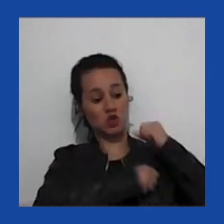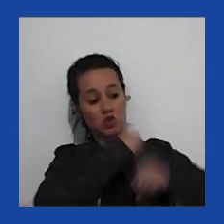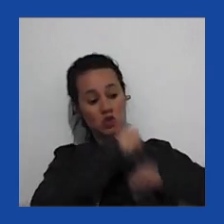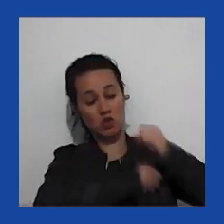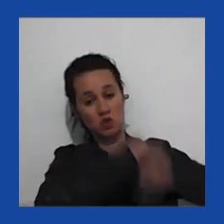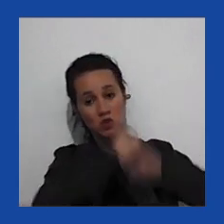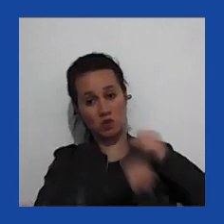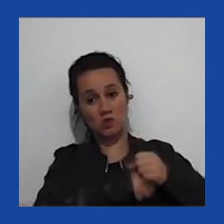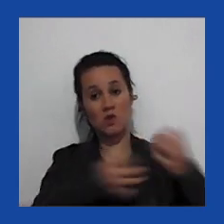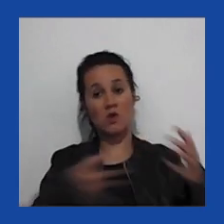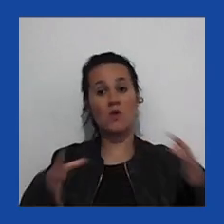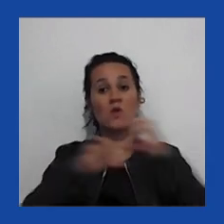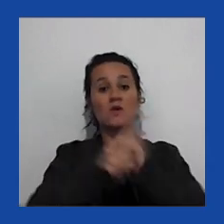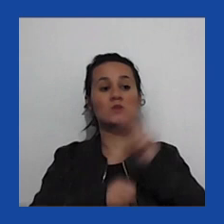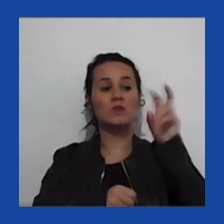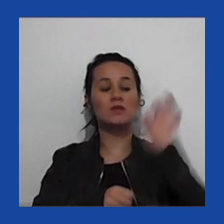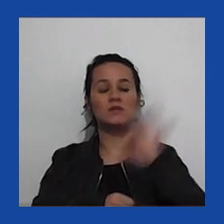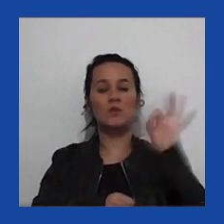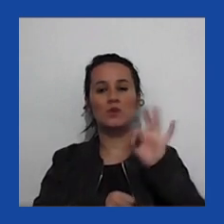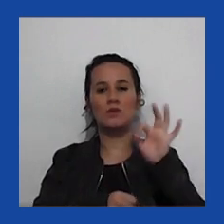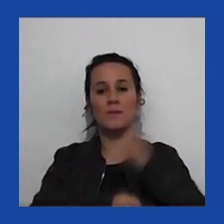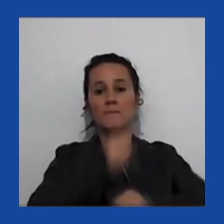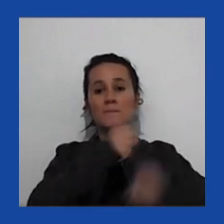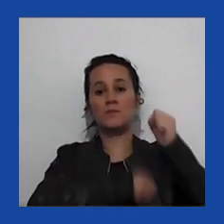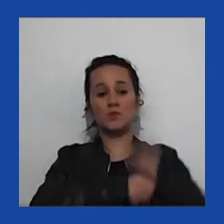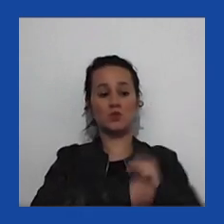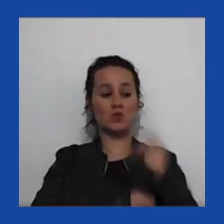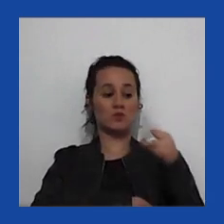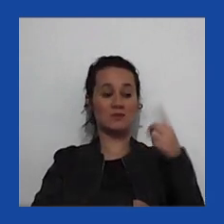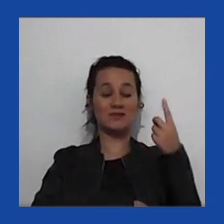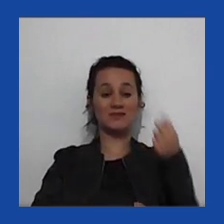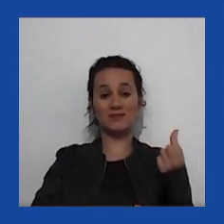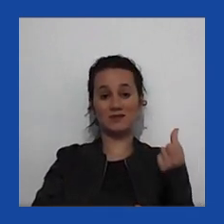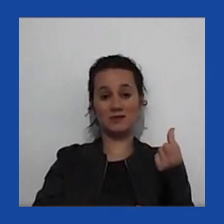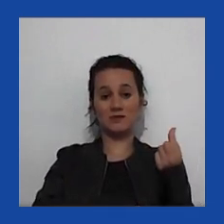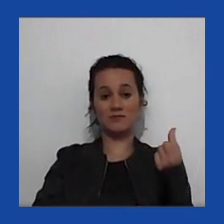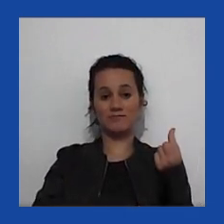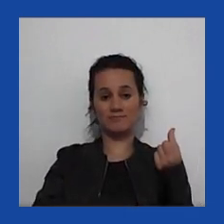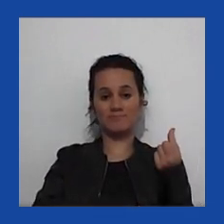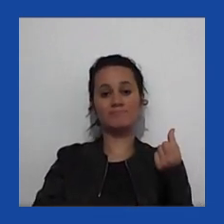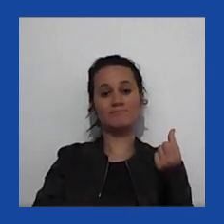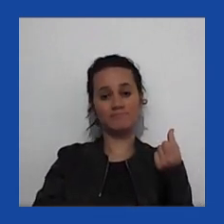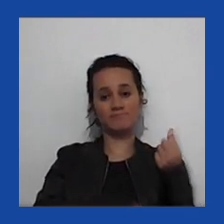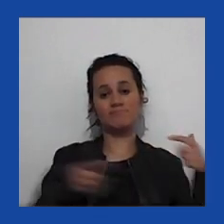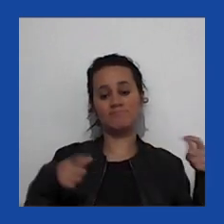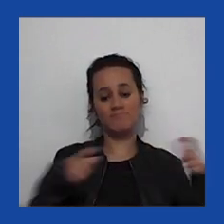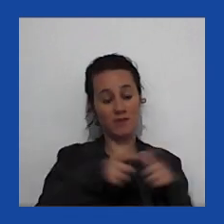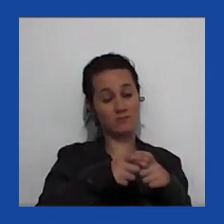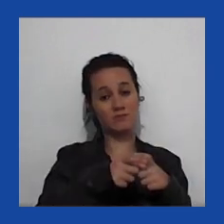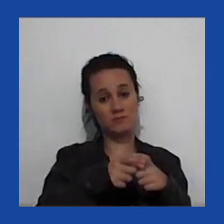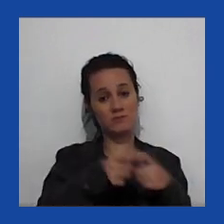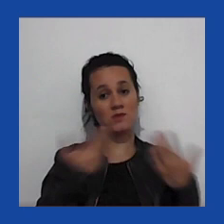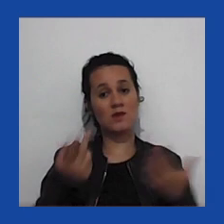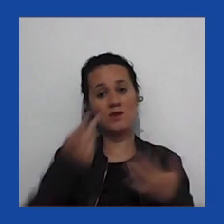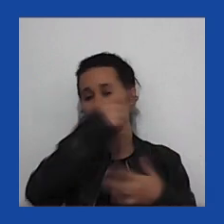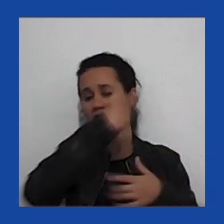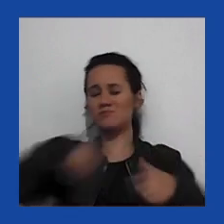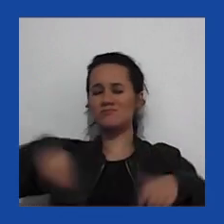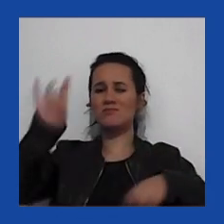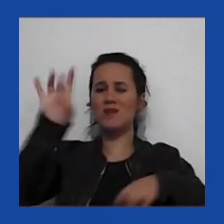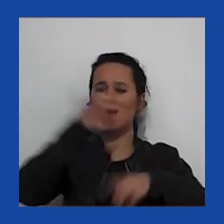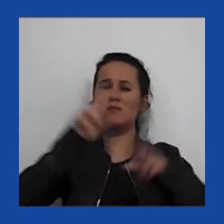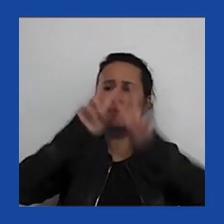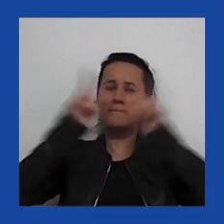55% menor do que em 2016, não é? E os partidos tradicionais estão